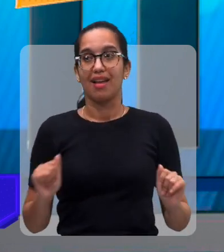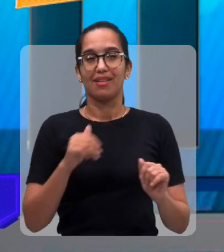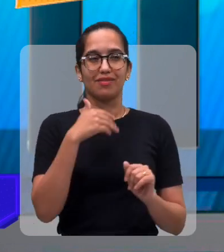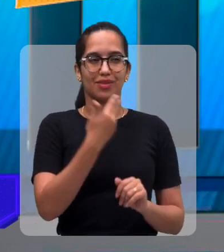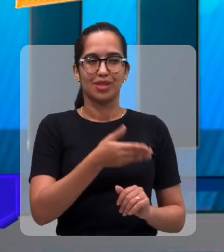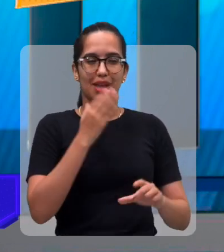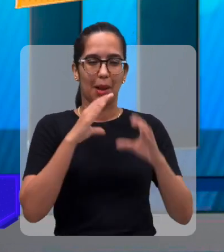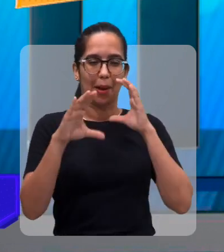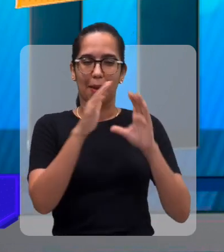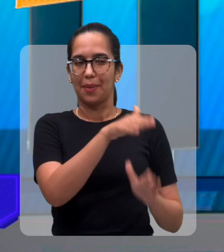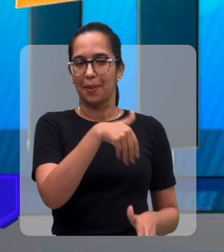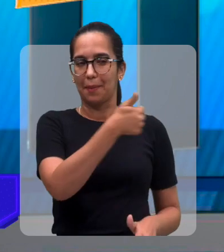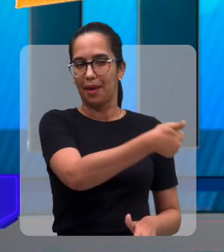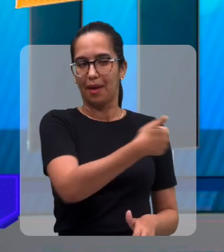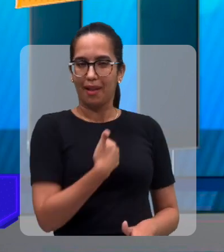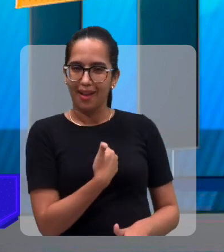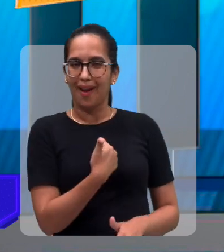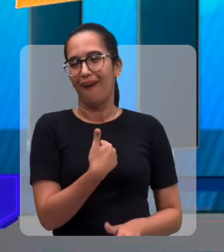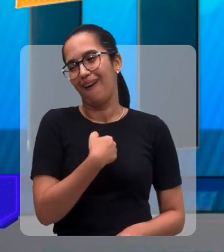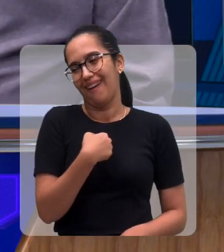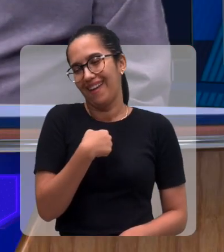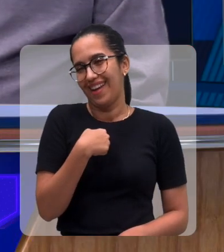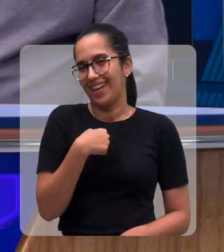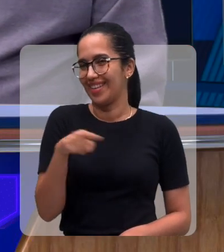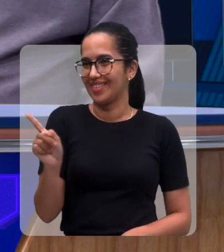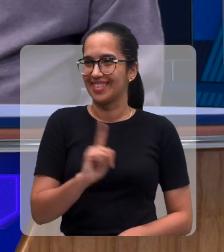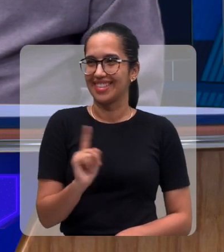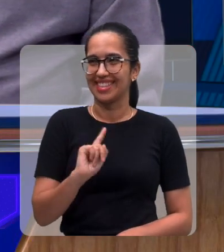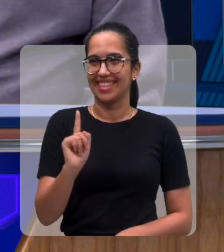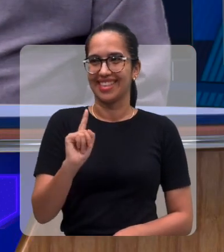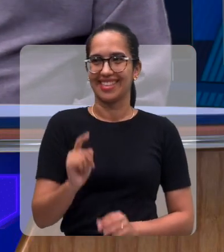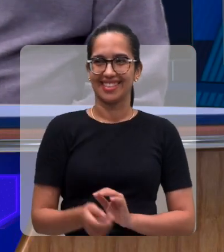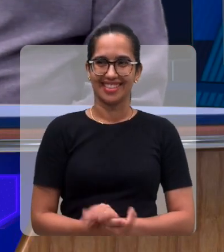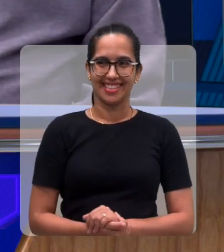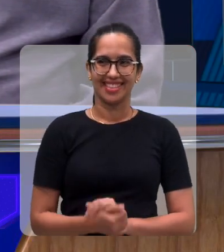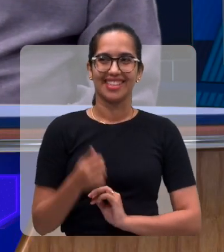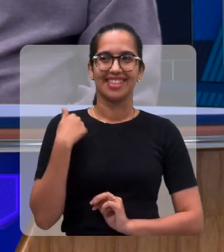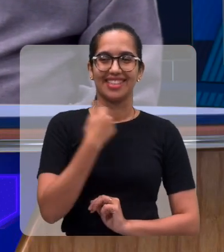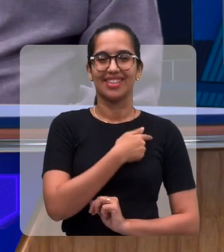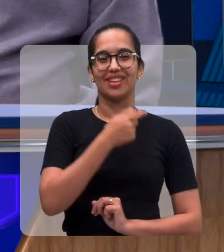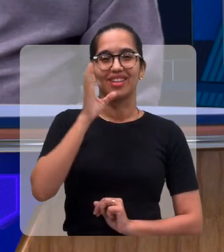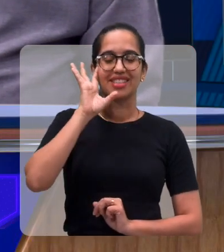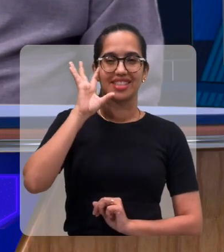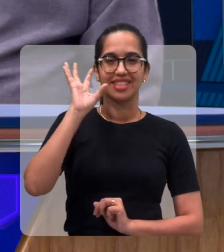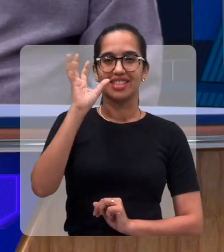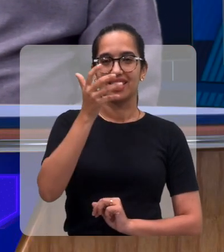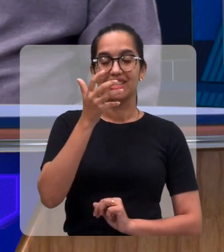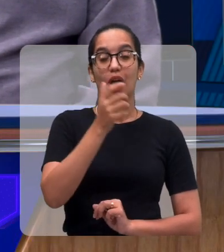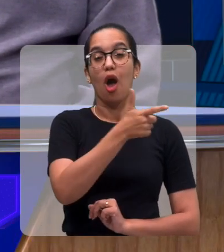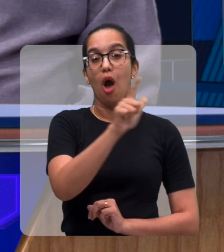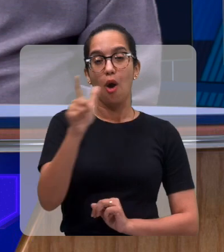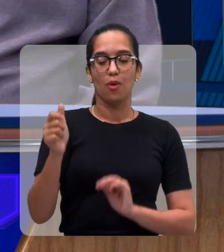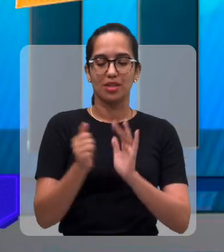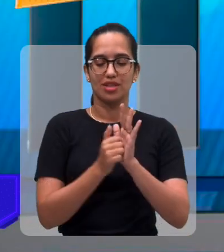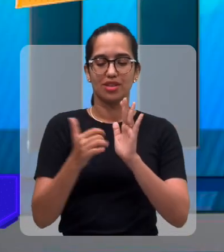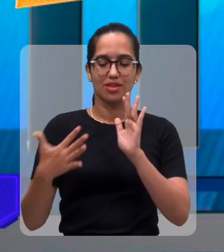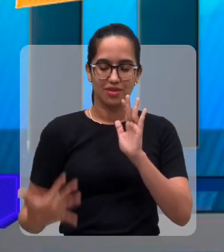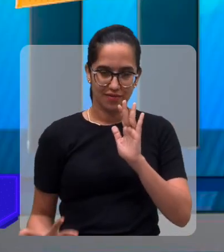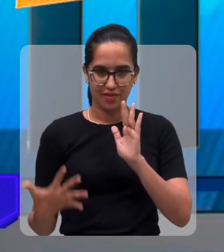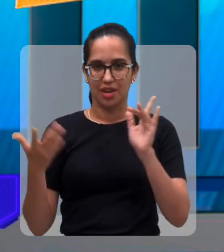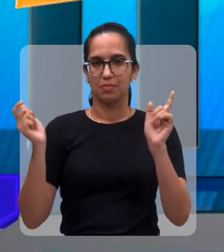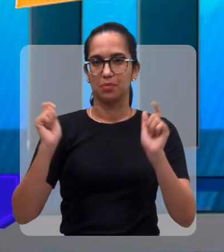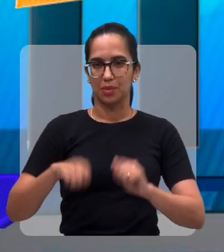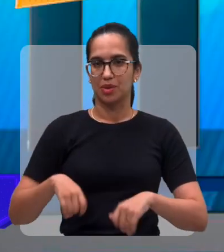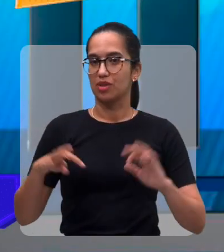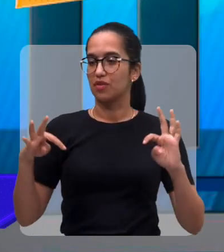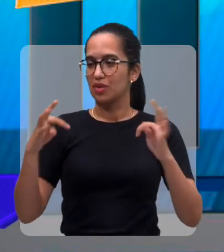canta muito, né? Mas eu não. Então, a gente decidiu também fazer outras atrações para envolver as